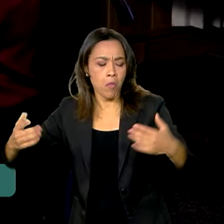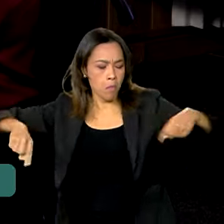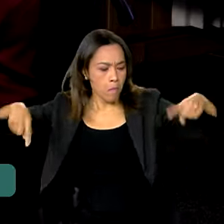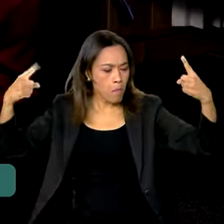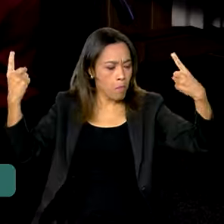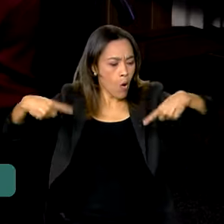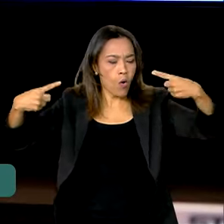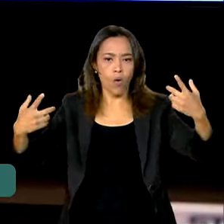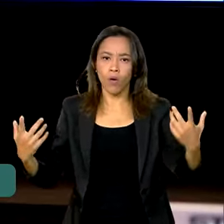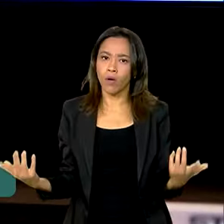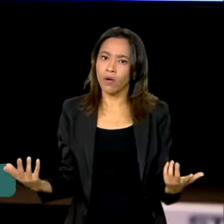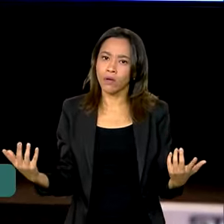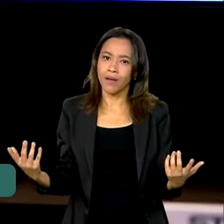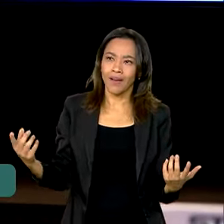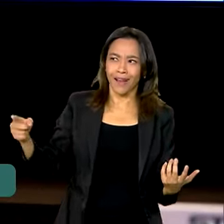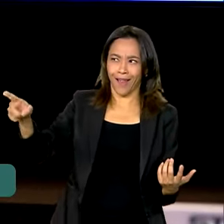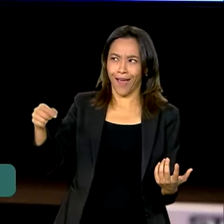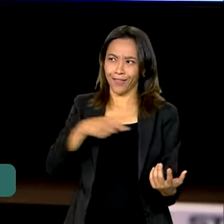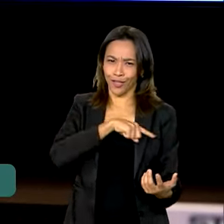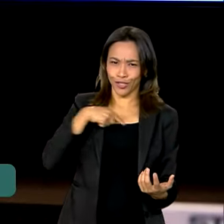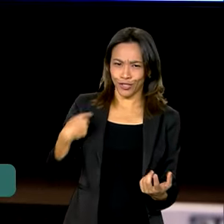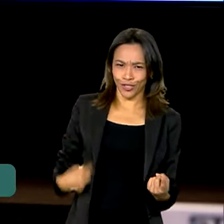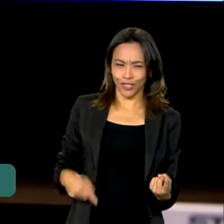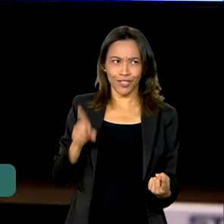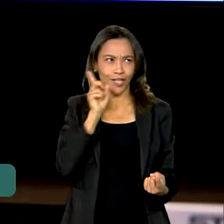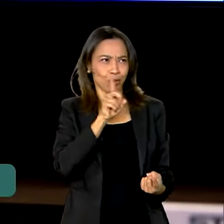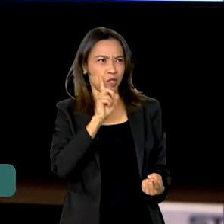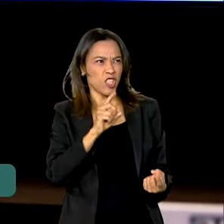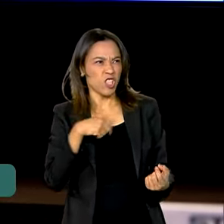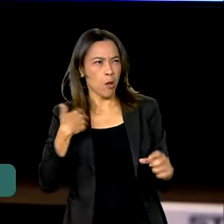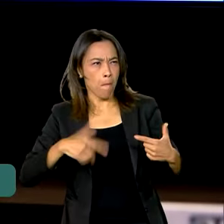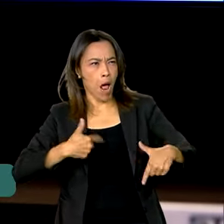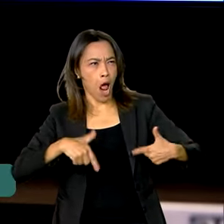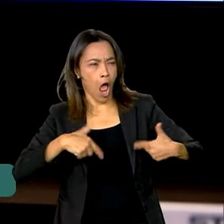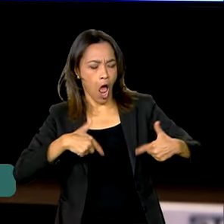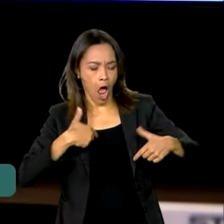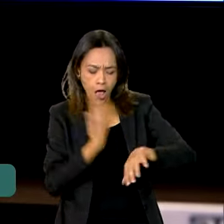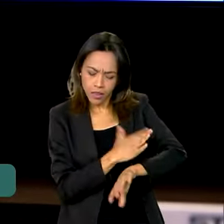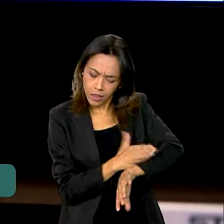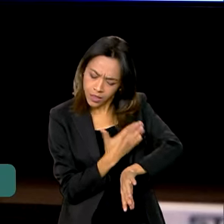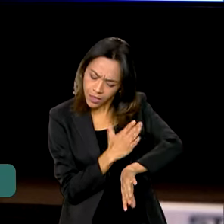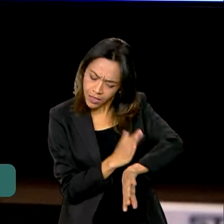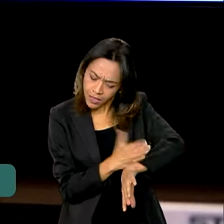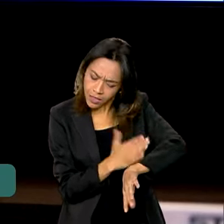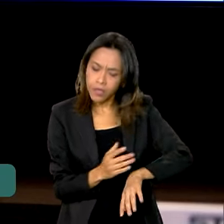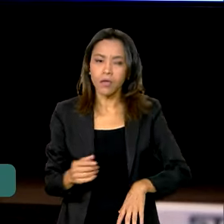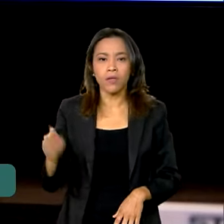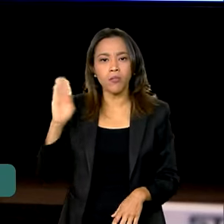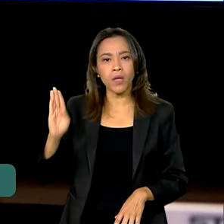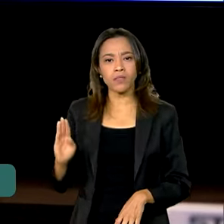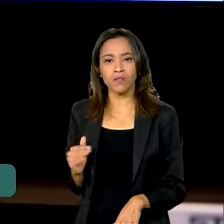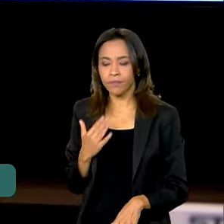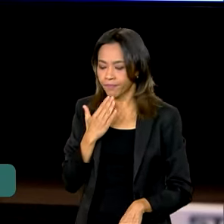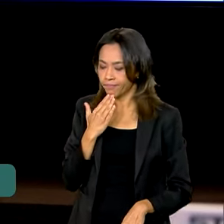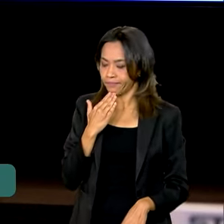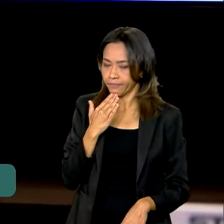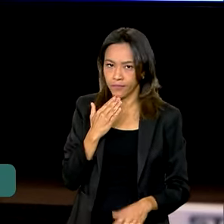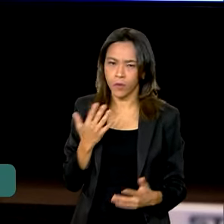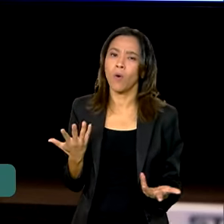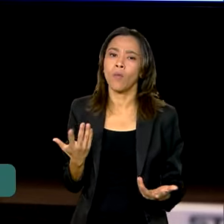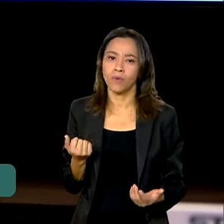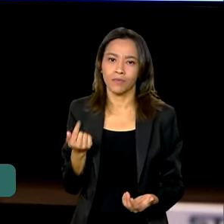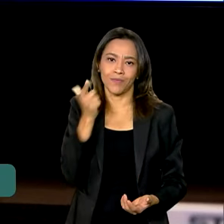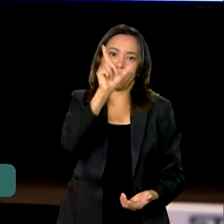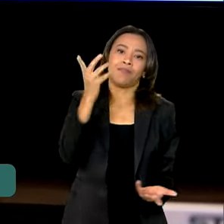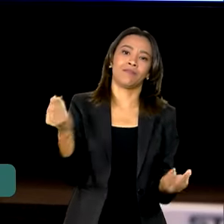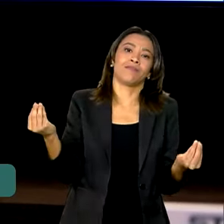com uma atleta da China, dos Estados Unidos, que se dedica dia e noite para o esporte? É difícil. Então foi pensando